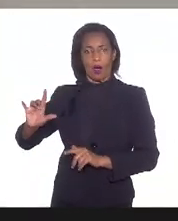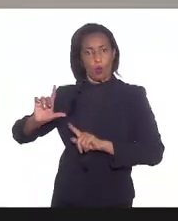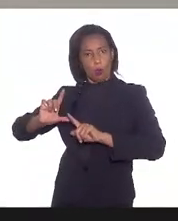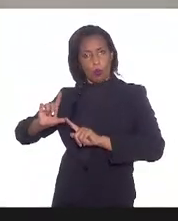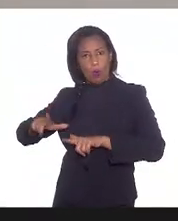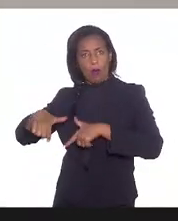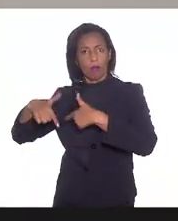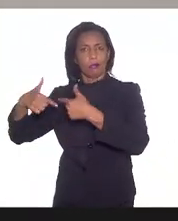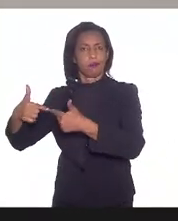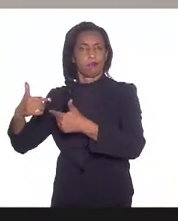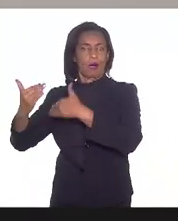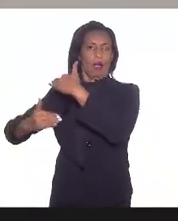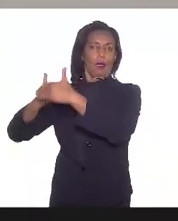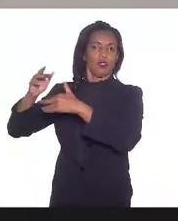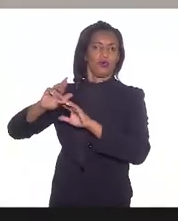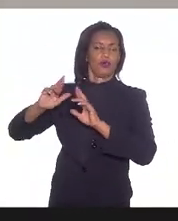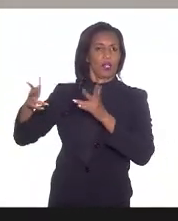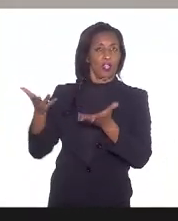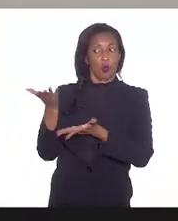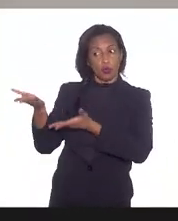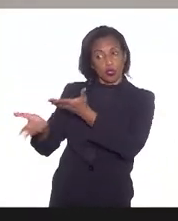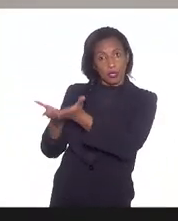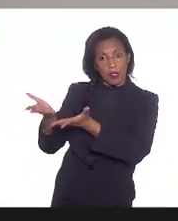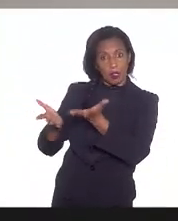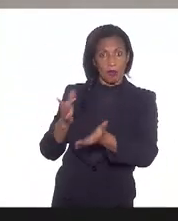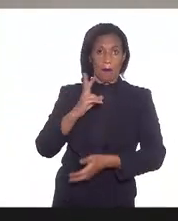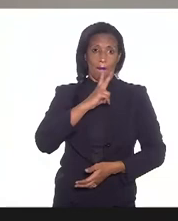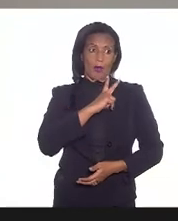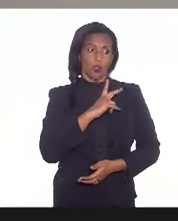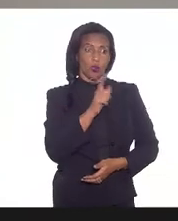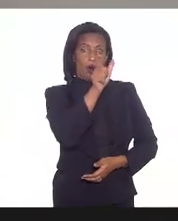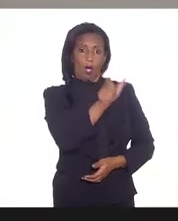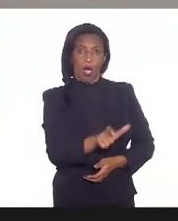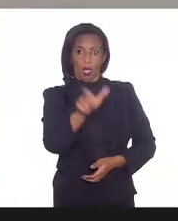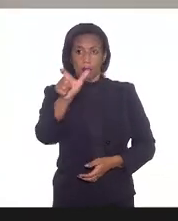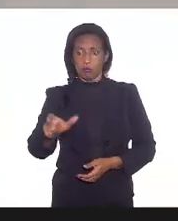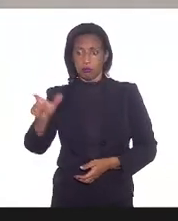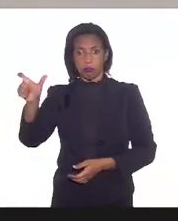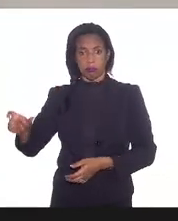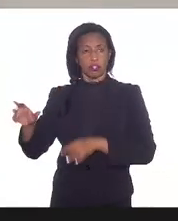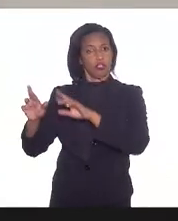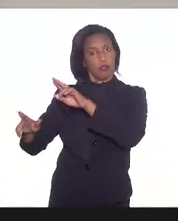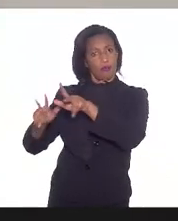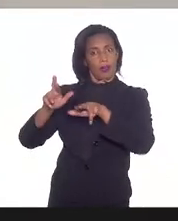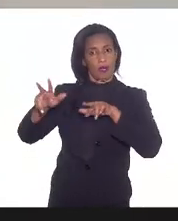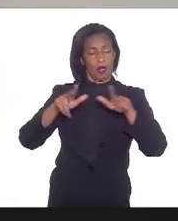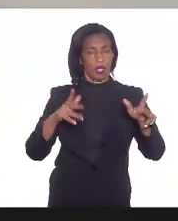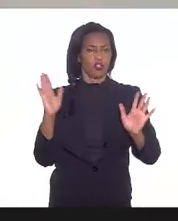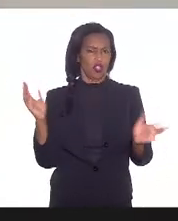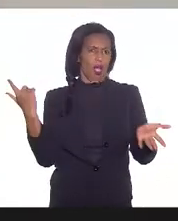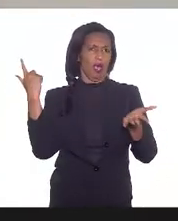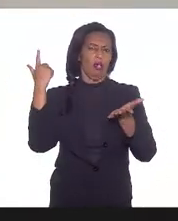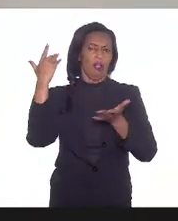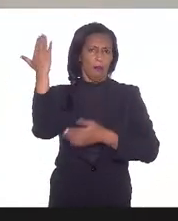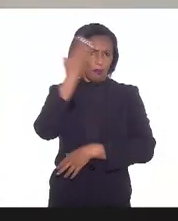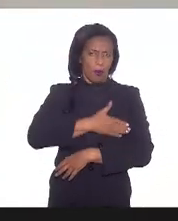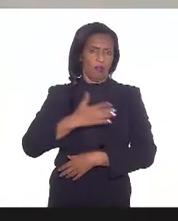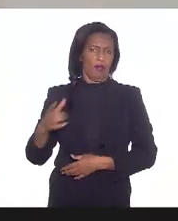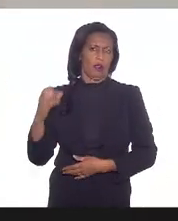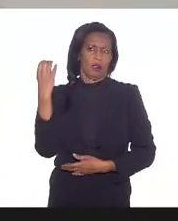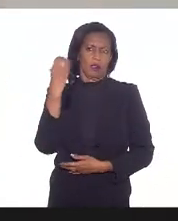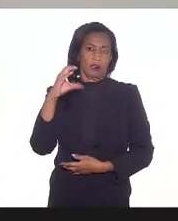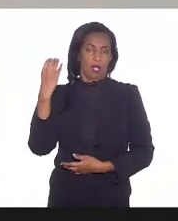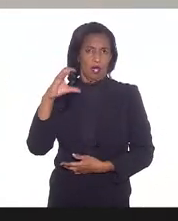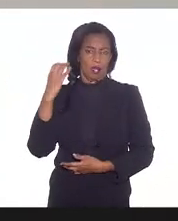isso não é verdade então os tratamentos são individualizados ressaltando já comprovado cientificamente a